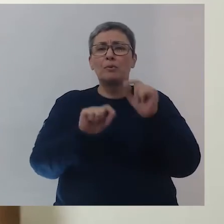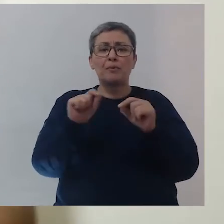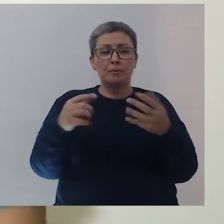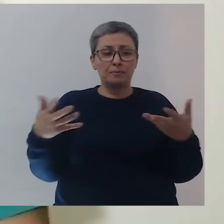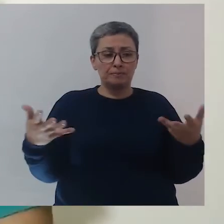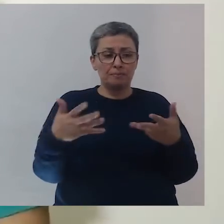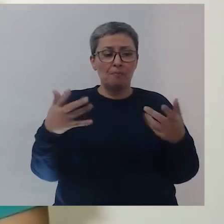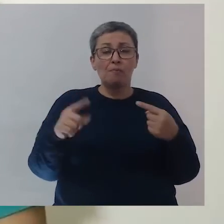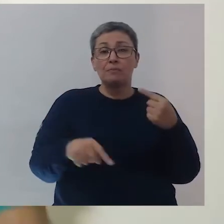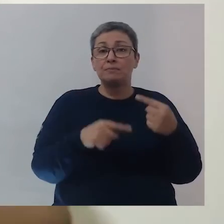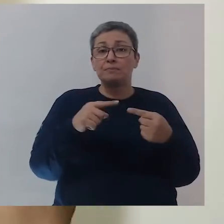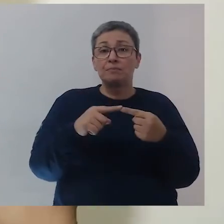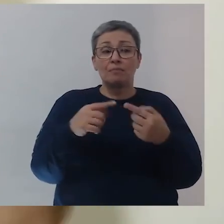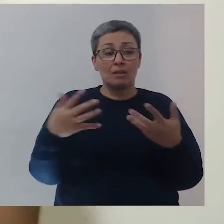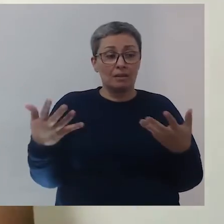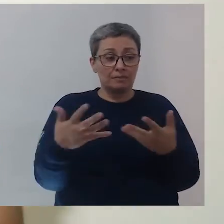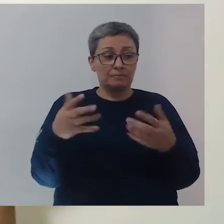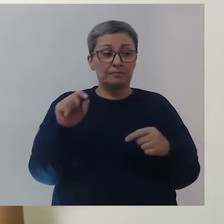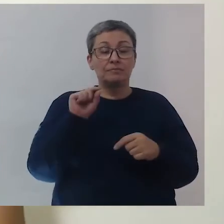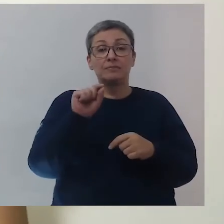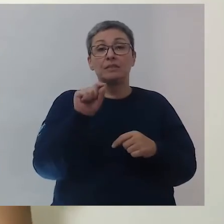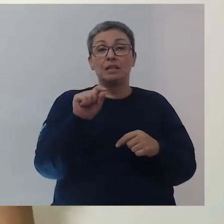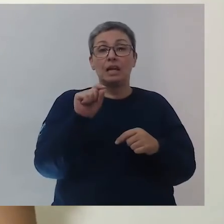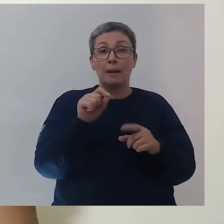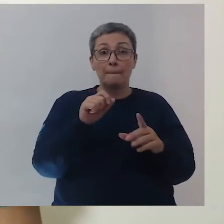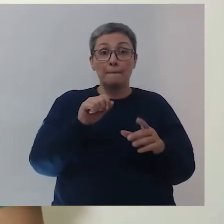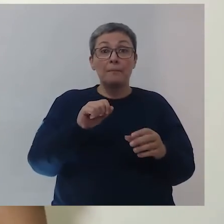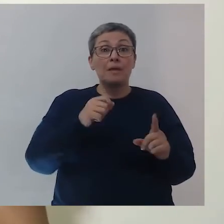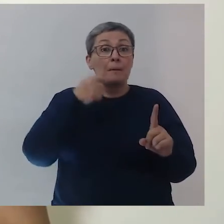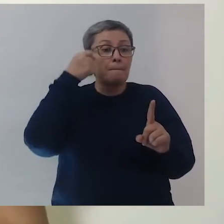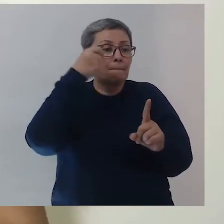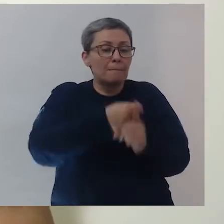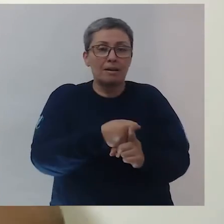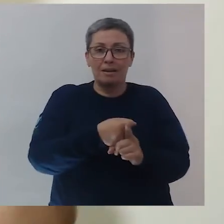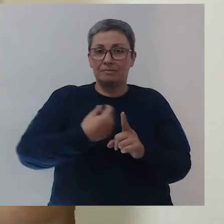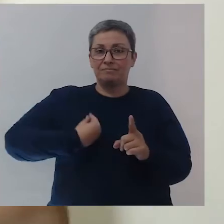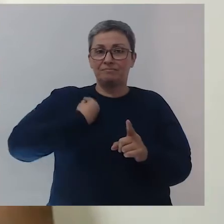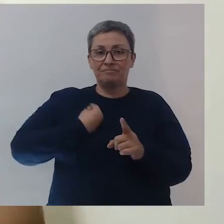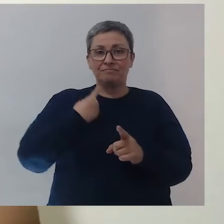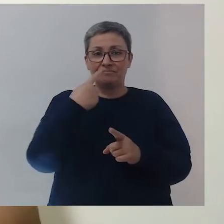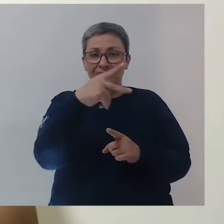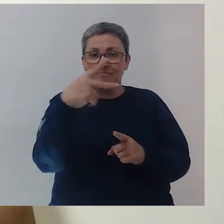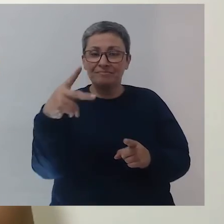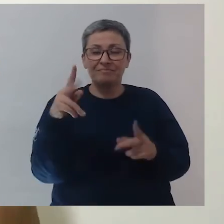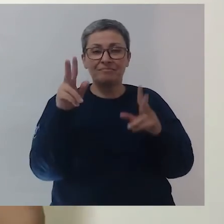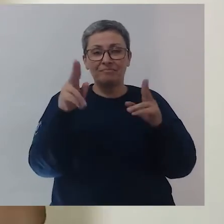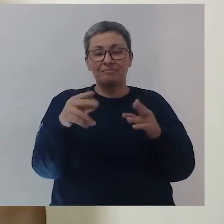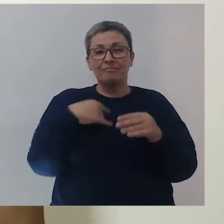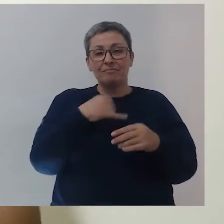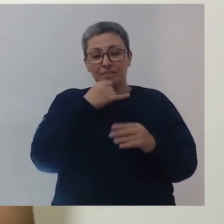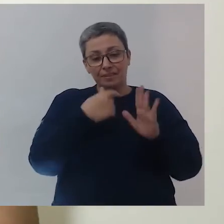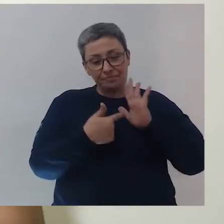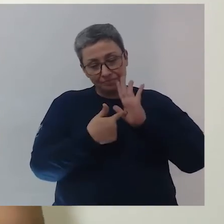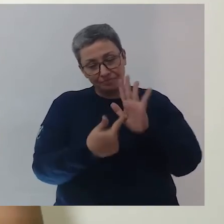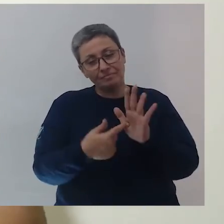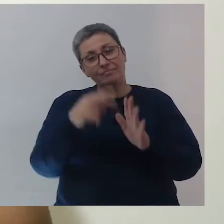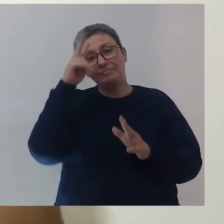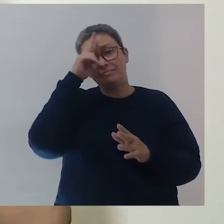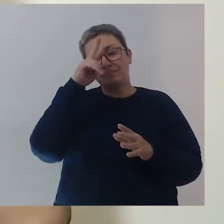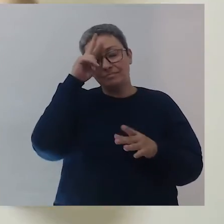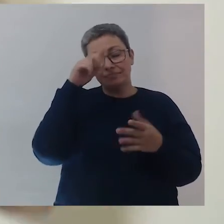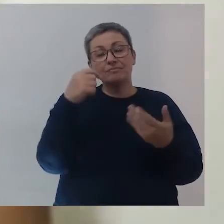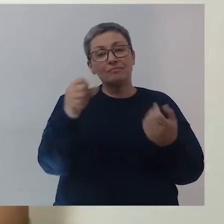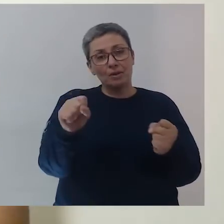Hoje, o meu objetivo é impactar pessoas como você. Através do meu exemplo. Através da minha história.